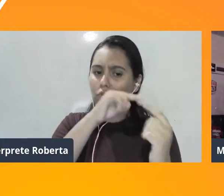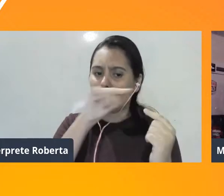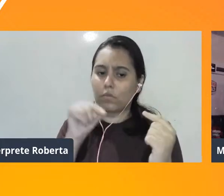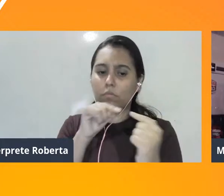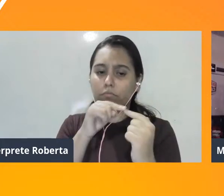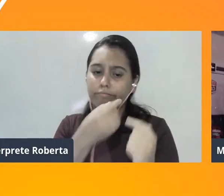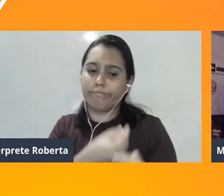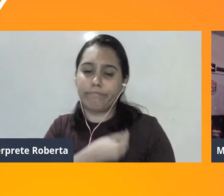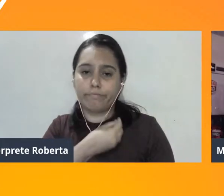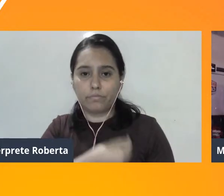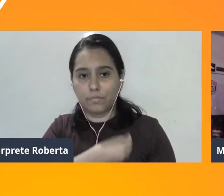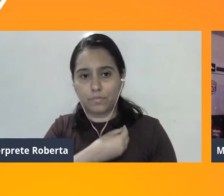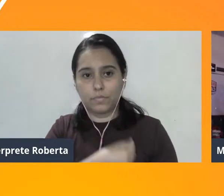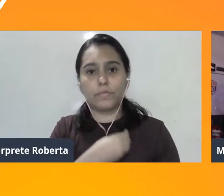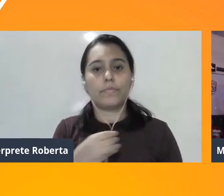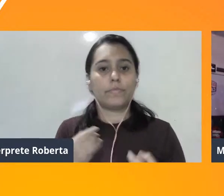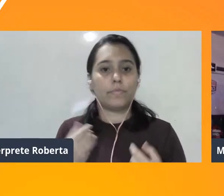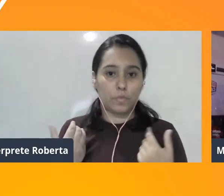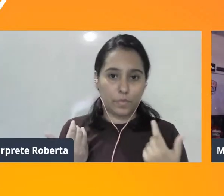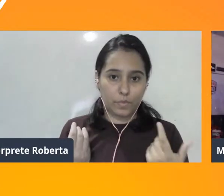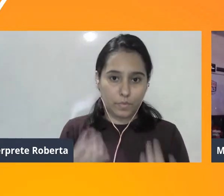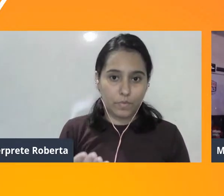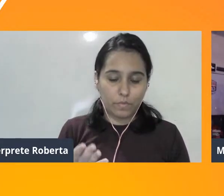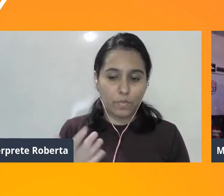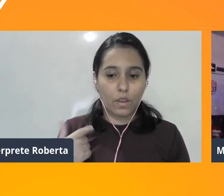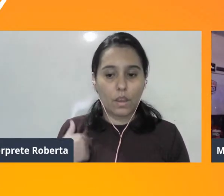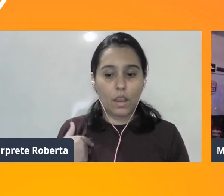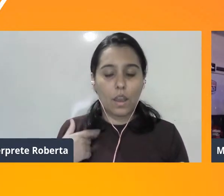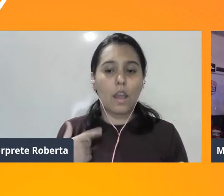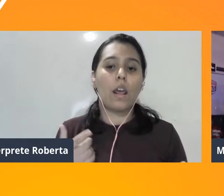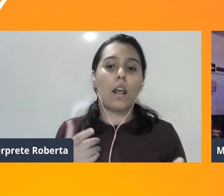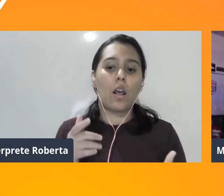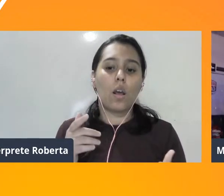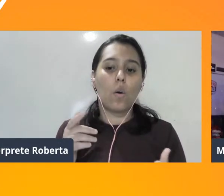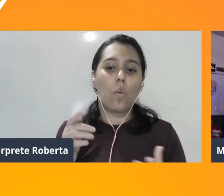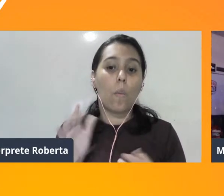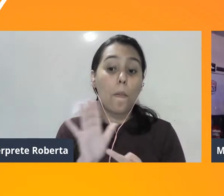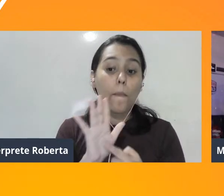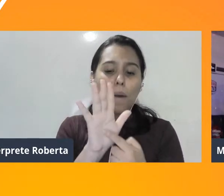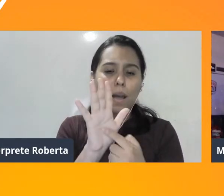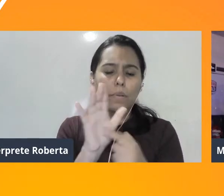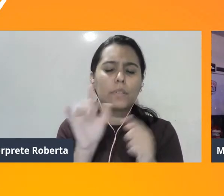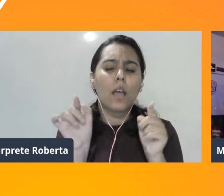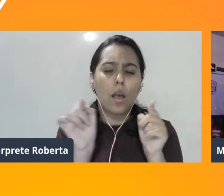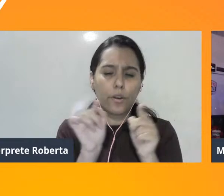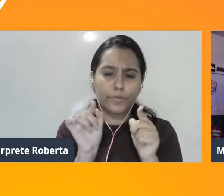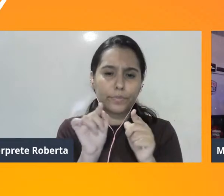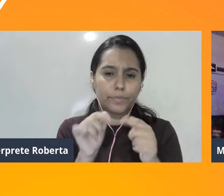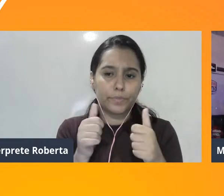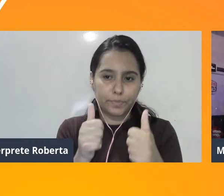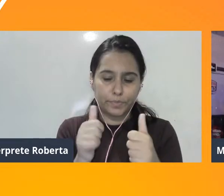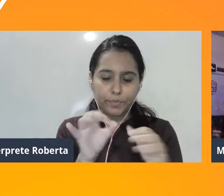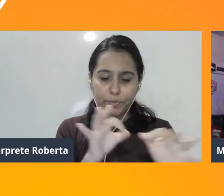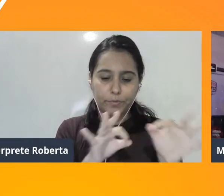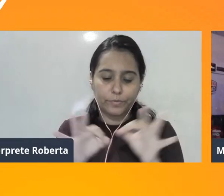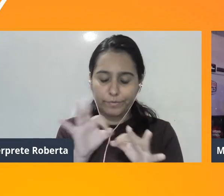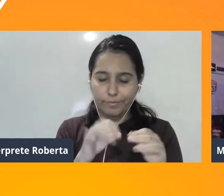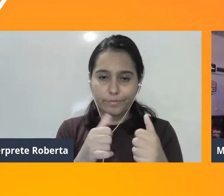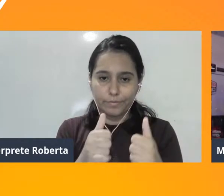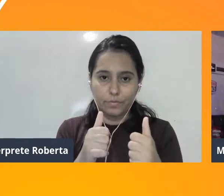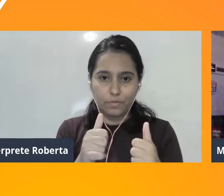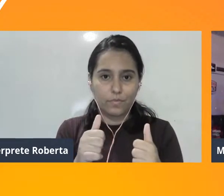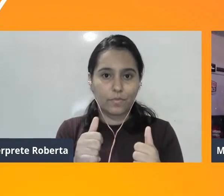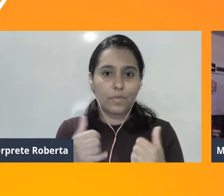Bom, gente. Então, eu fiz também uma pequena apresentação. eu vou tomar liberdade e pedir